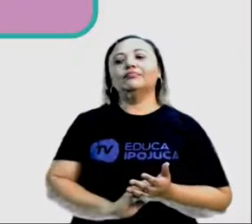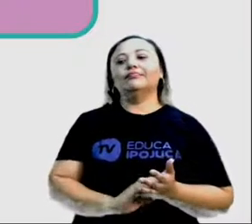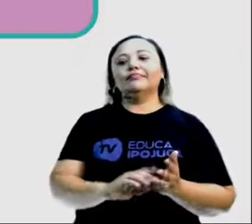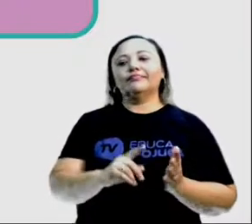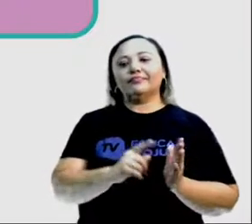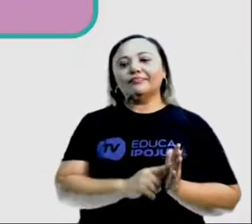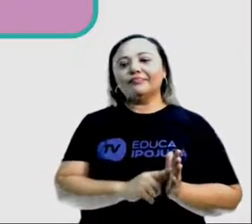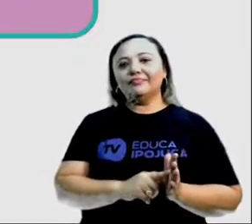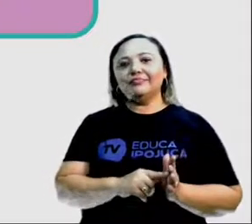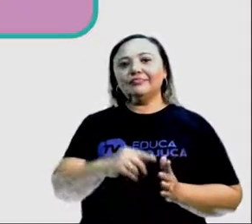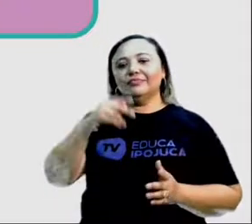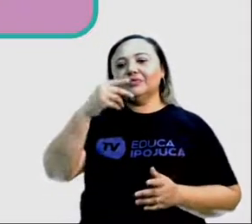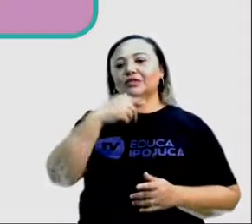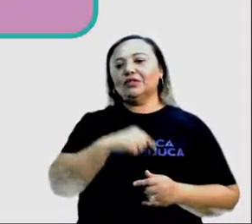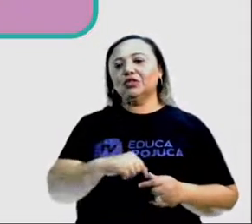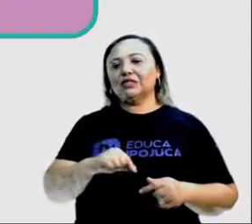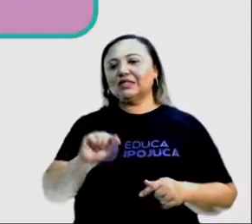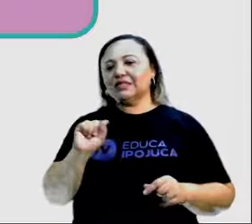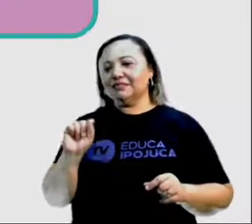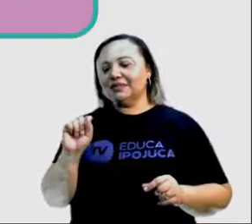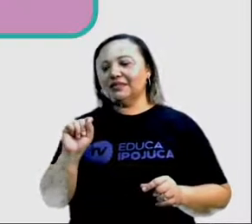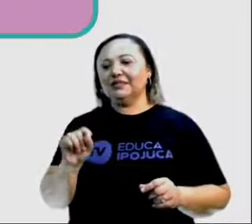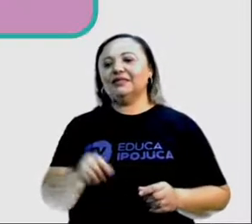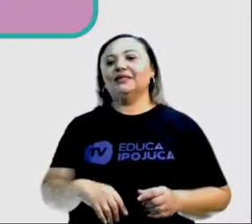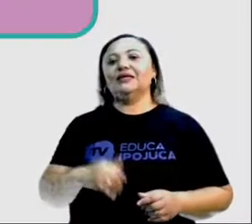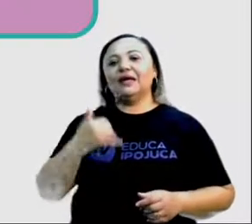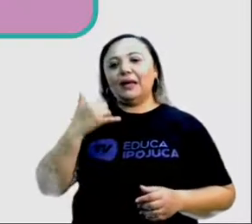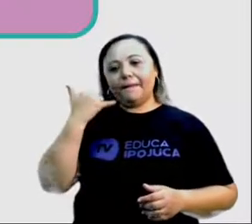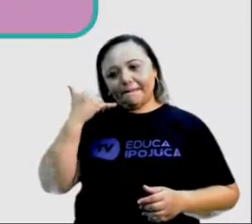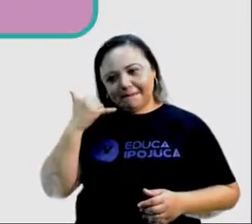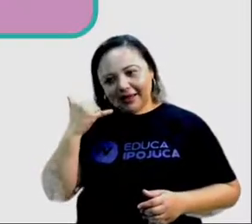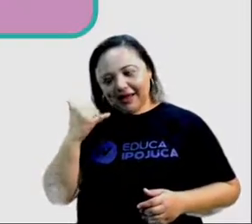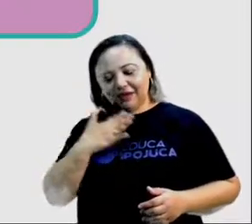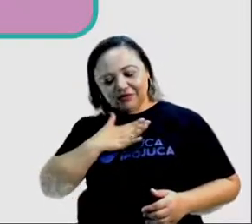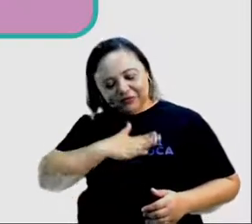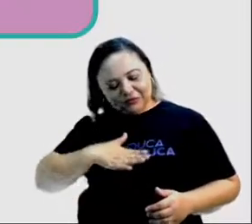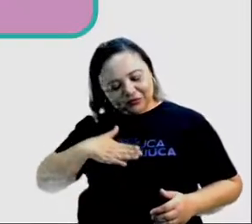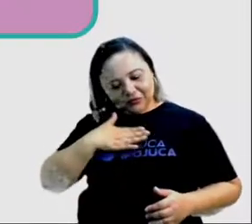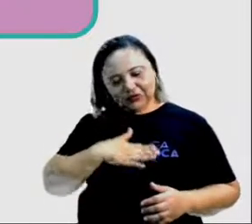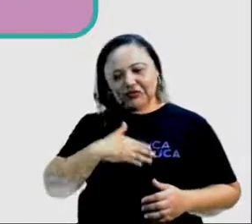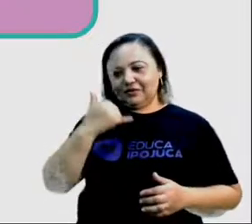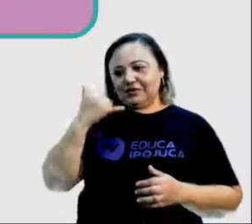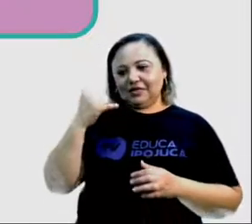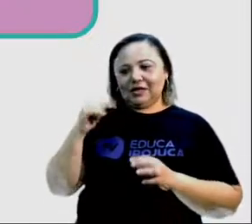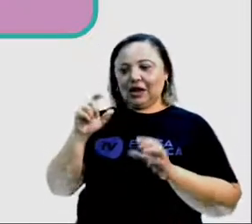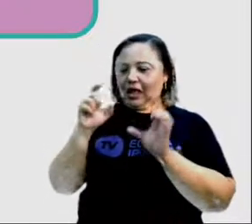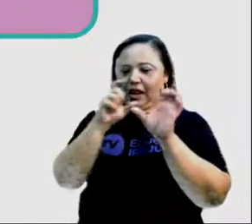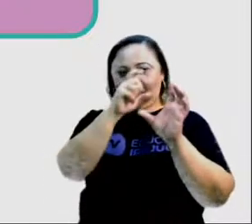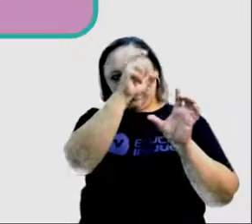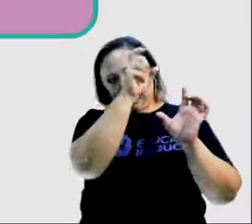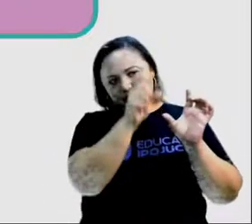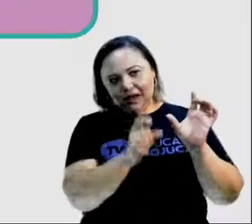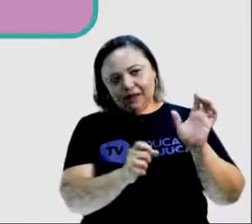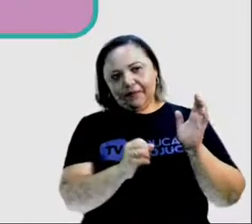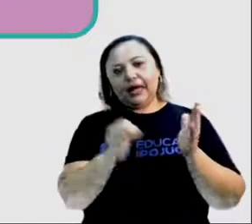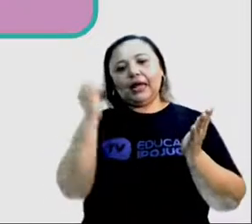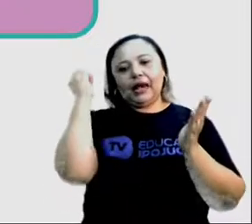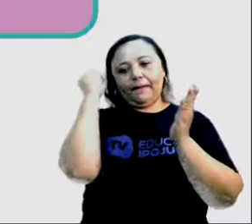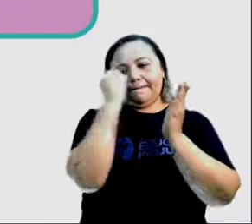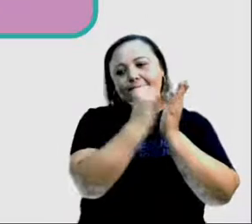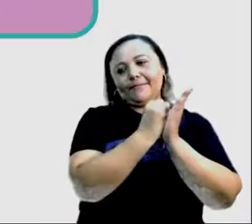toda vez que troca de aparelho, sempre é da mesma marca. Você adora essa marca, certo? Ela é da sua preferência.